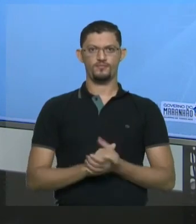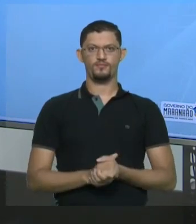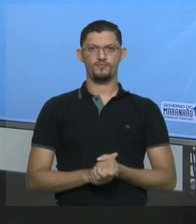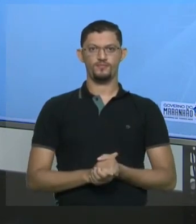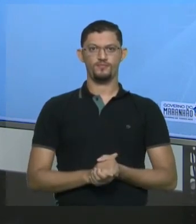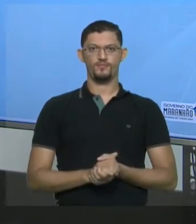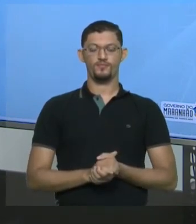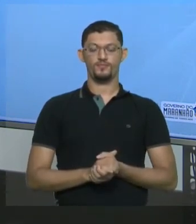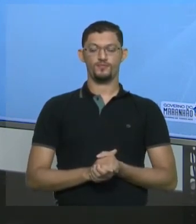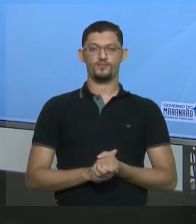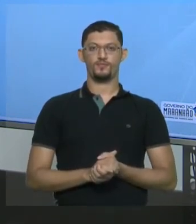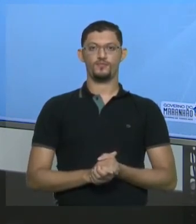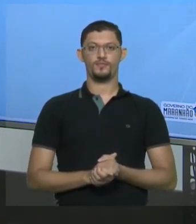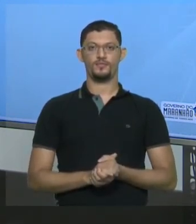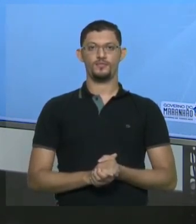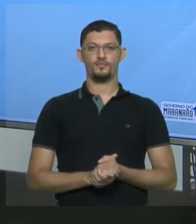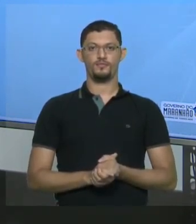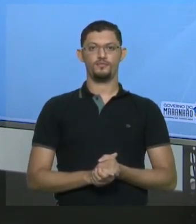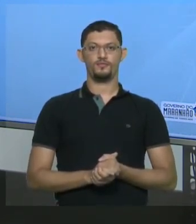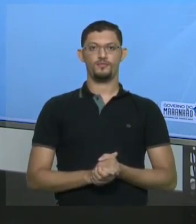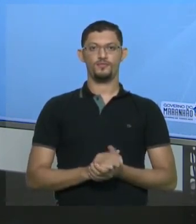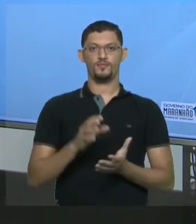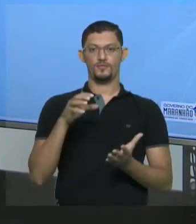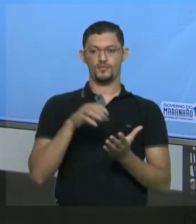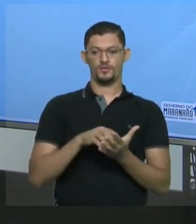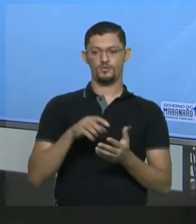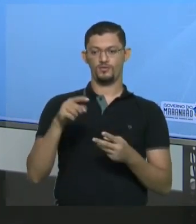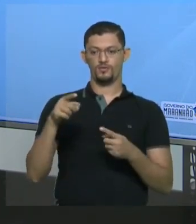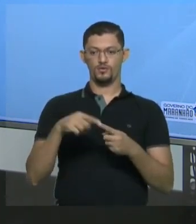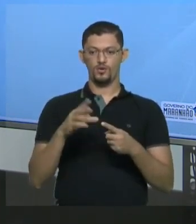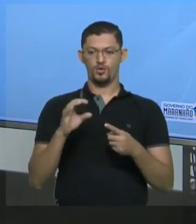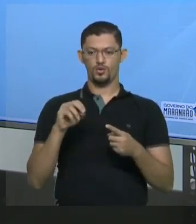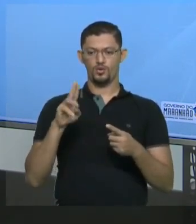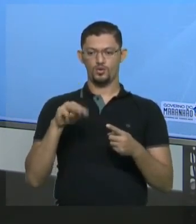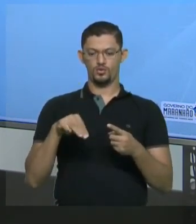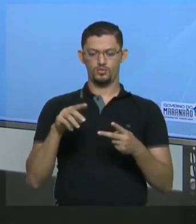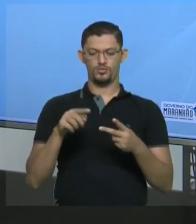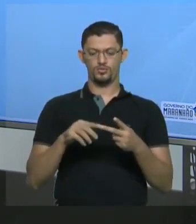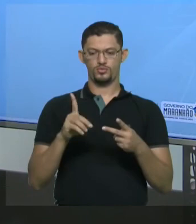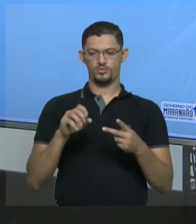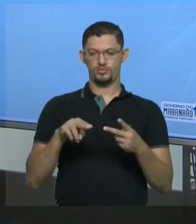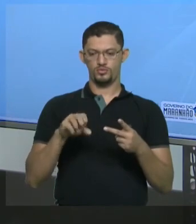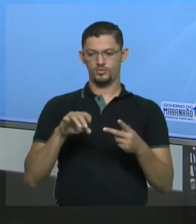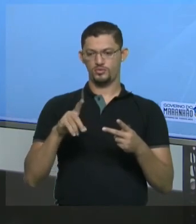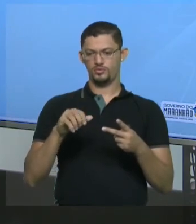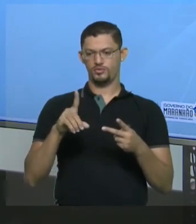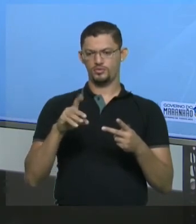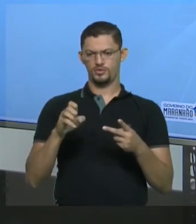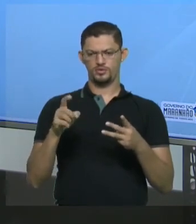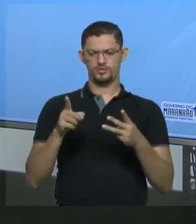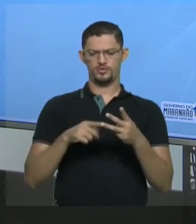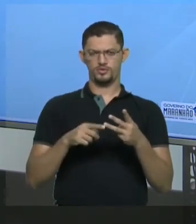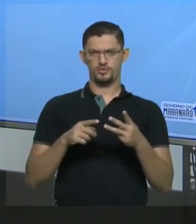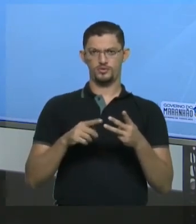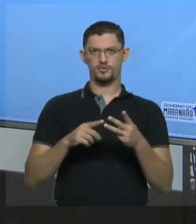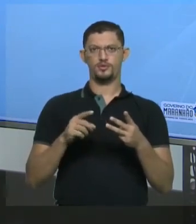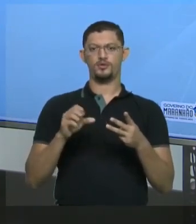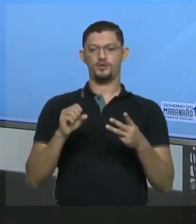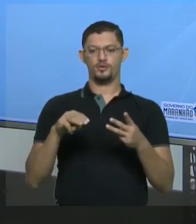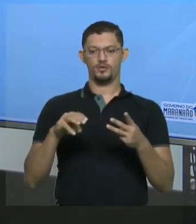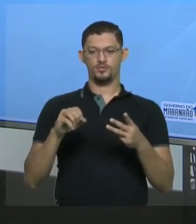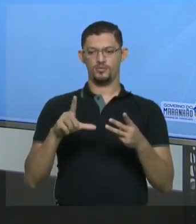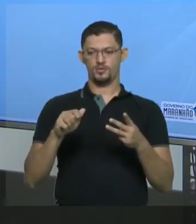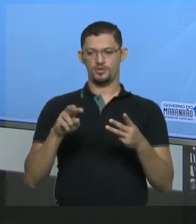De solução, das soluções, que é a concentração comum importantíssima, a densidade e a